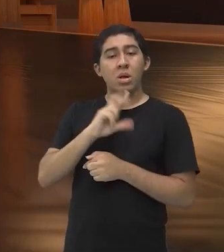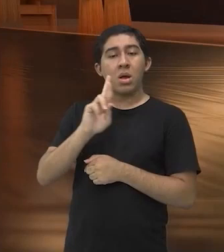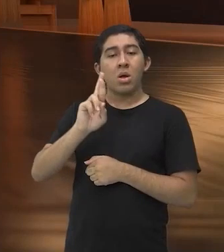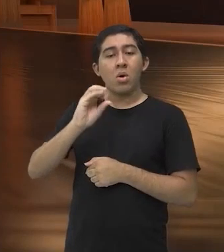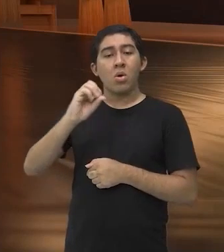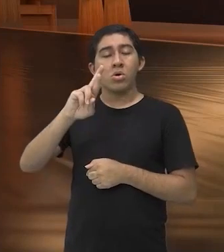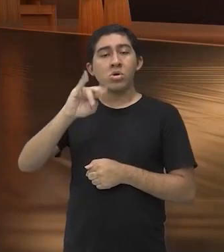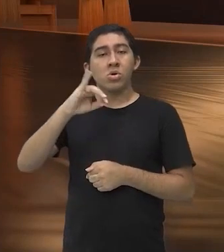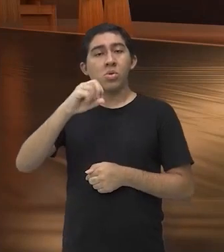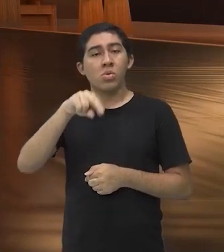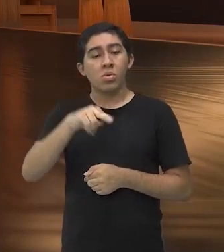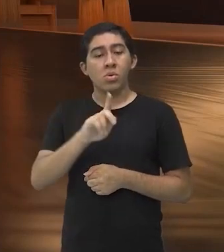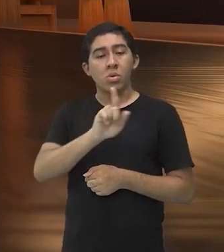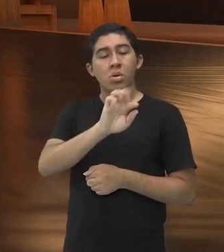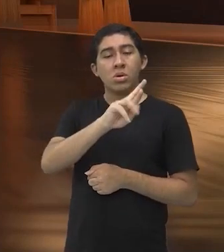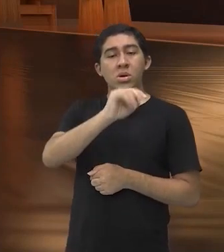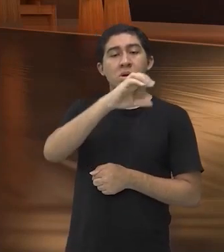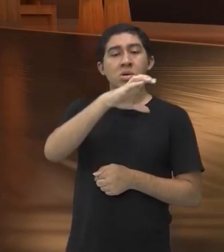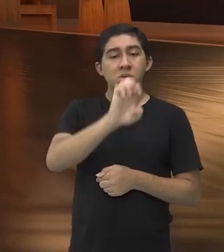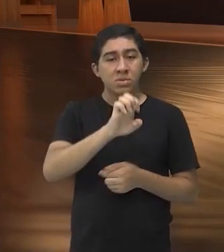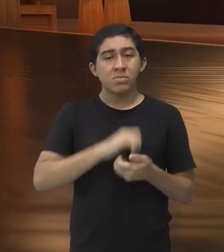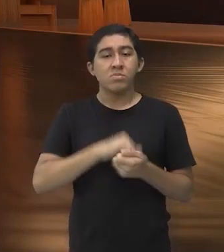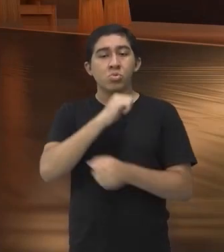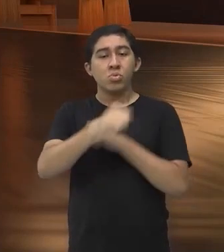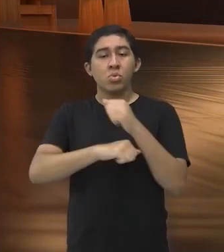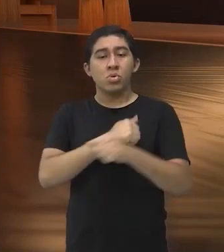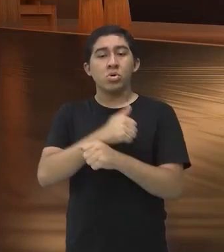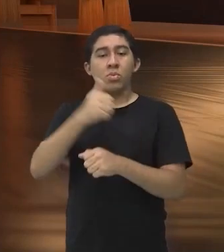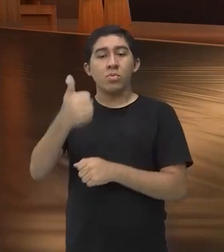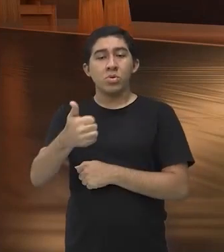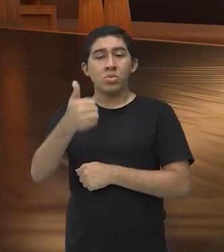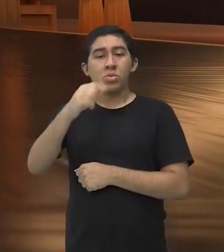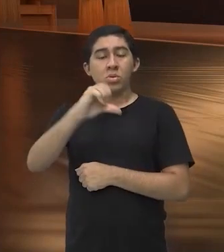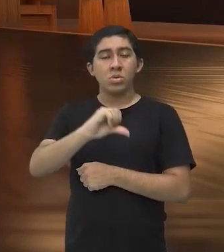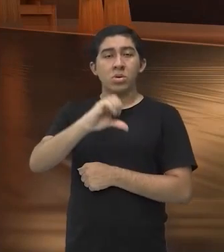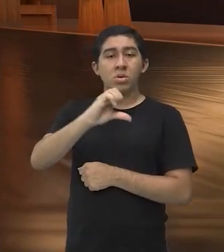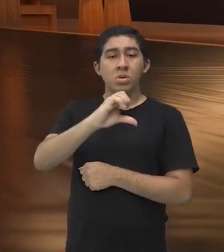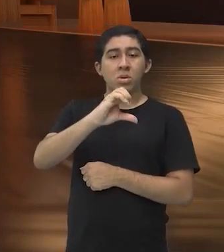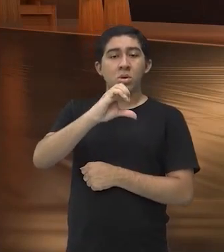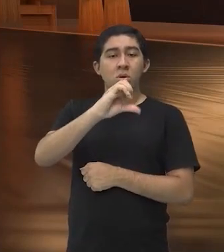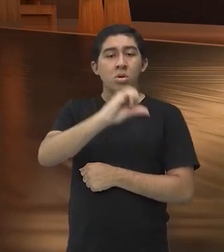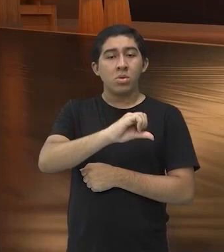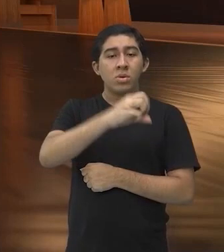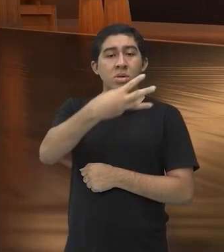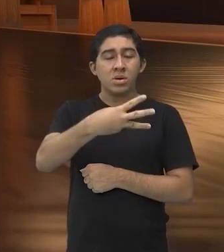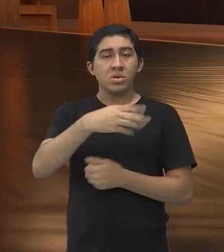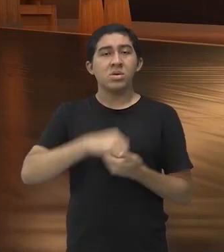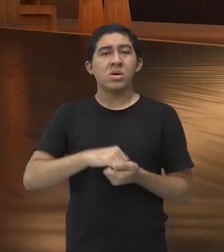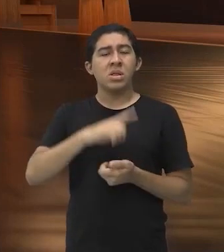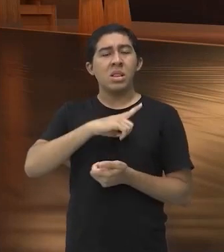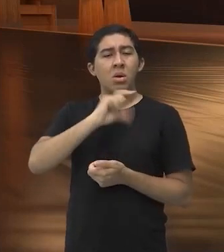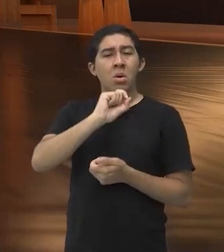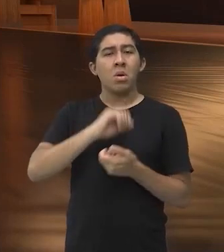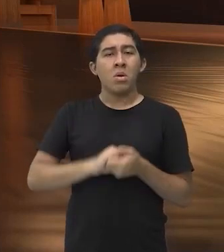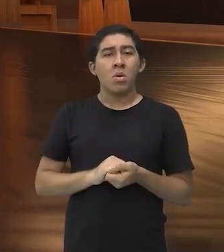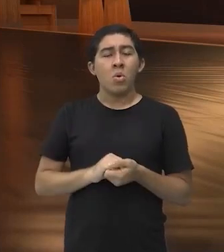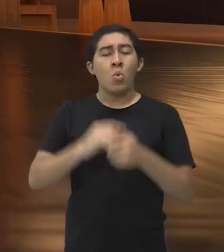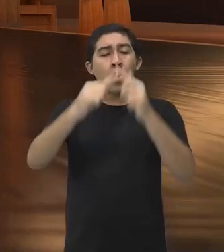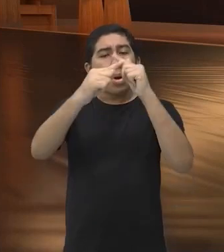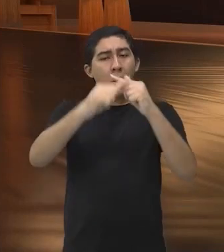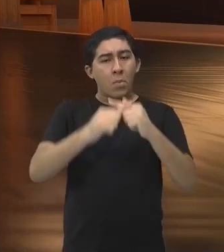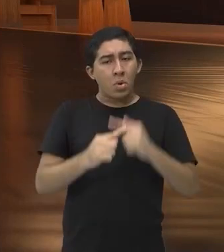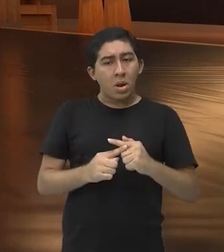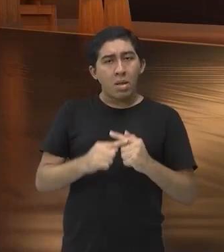ele cria ali o Ultimate Fighting Championship, né?